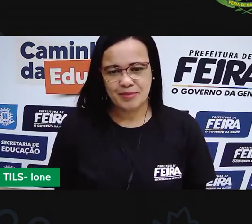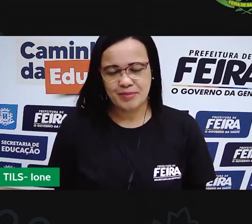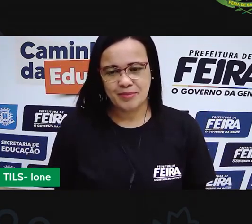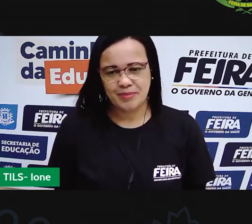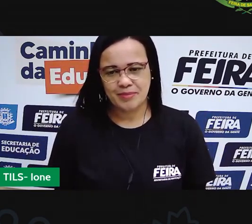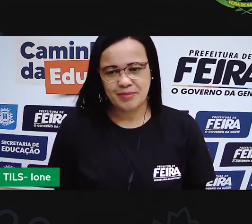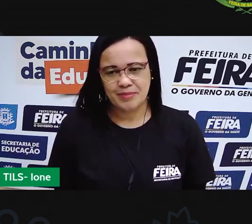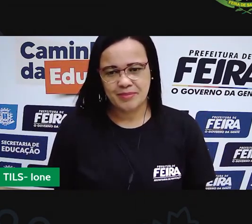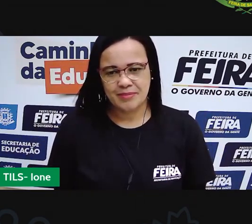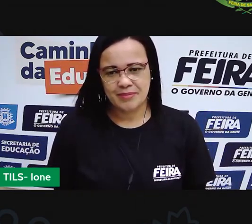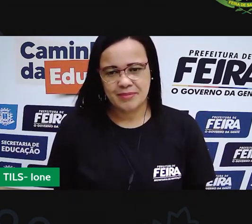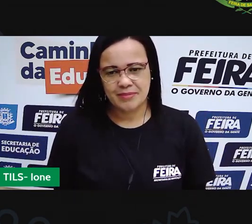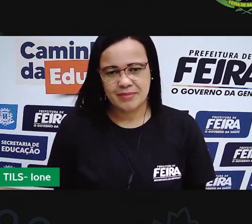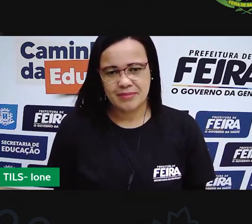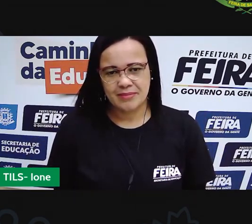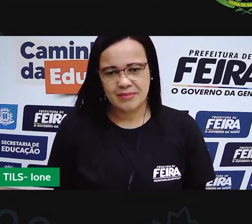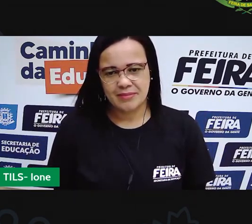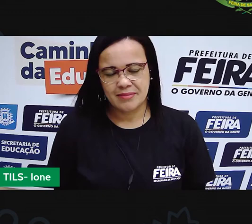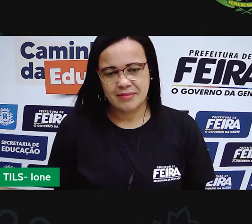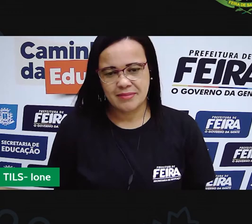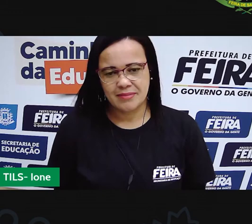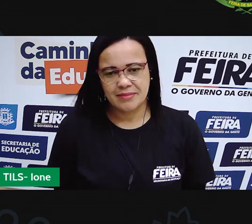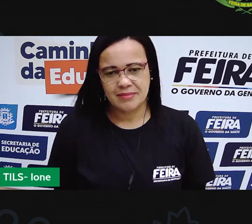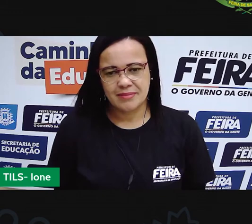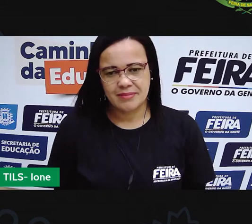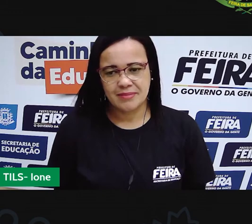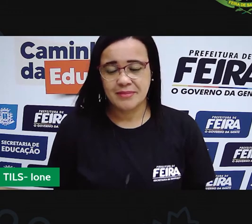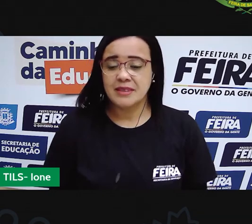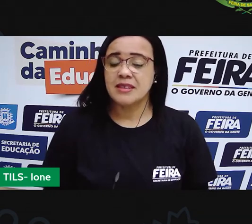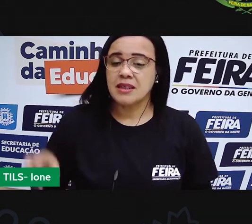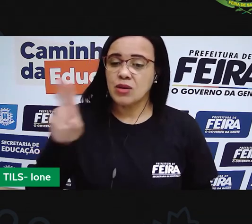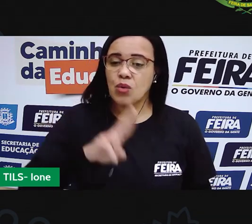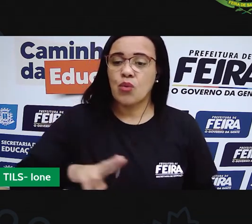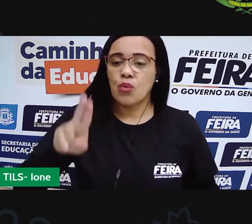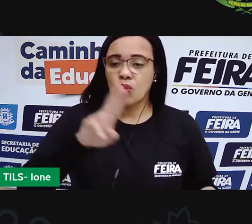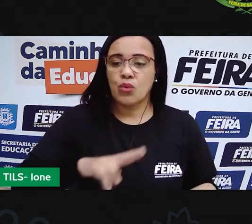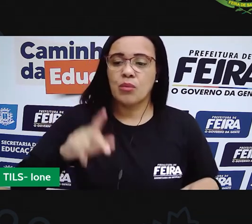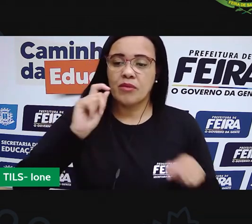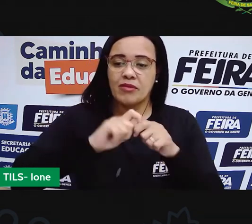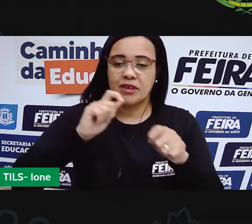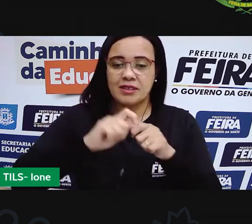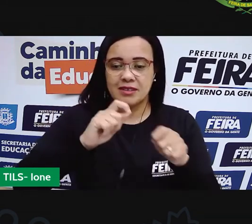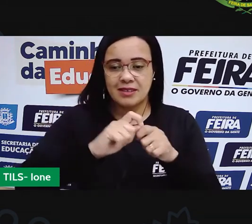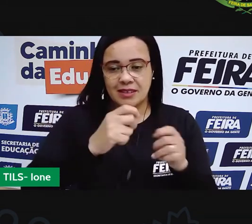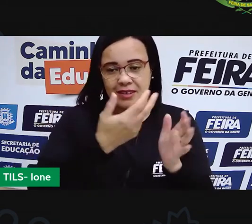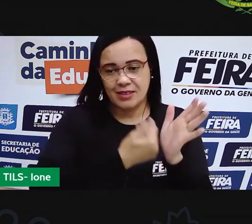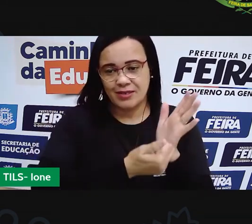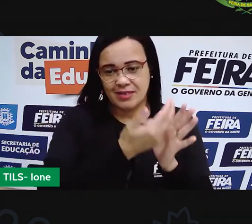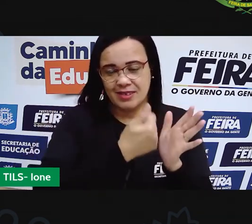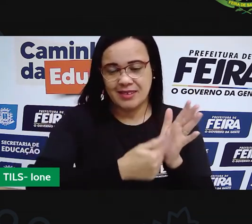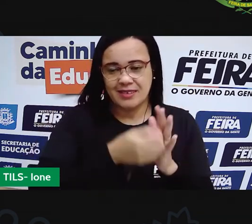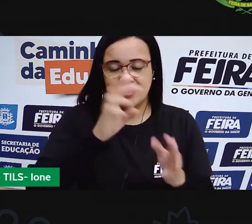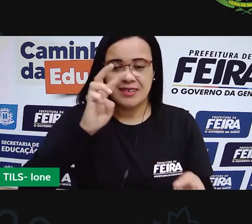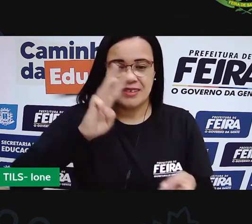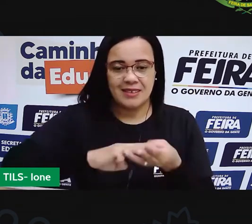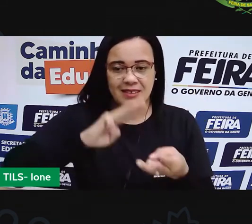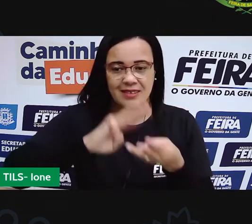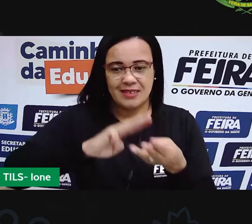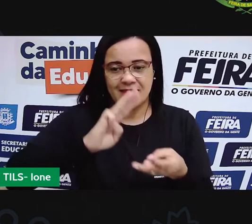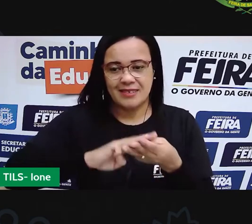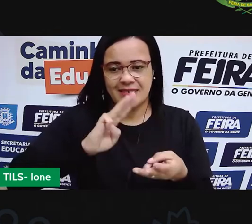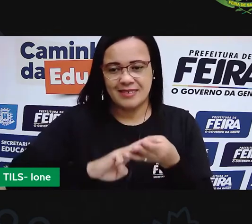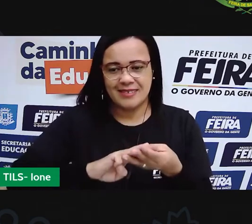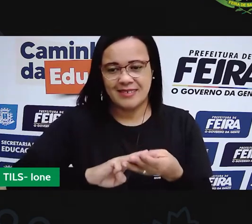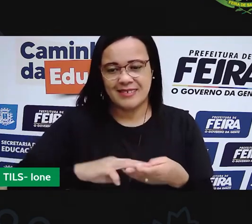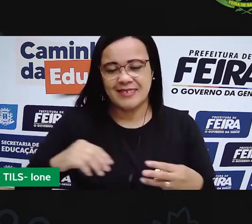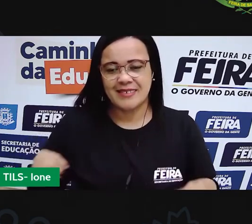fez que a gente utilizou pra formar cada figura geométrica desse eu vou